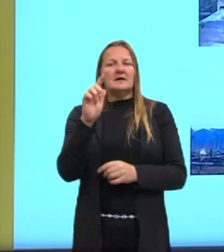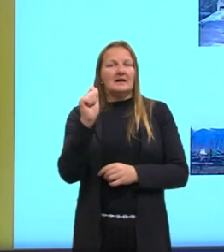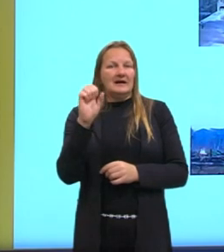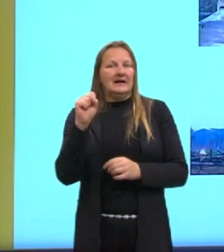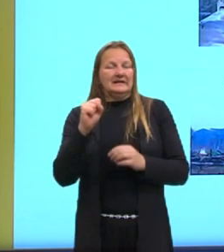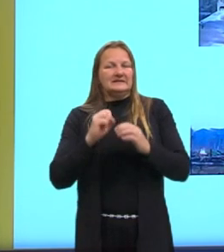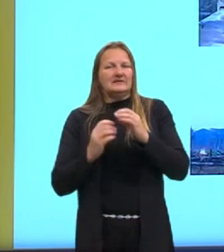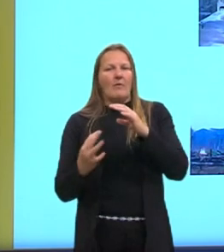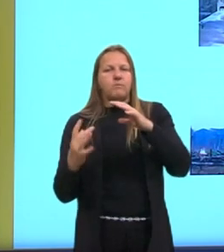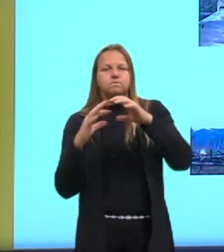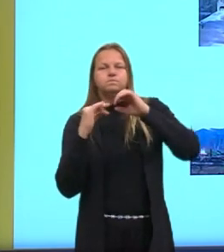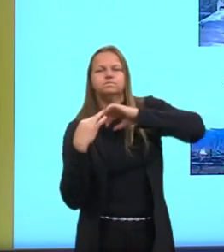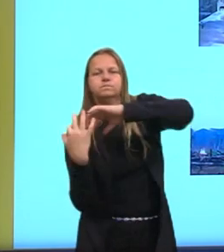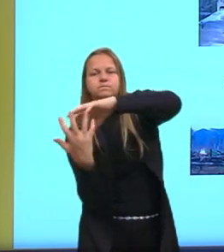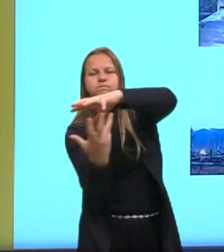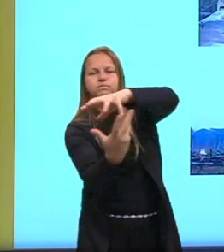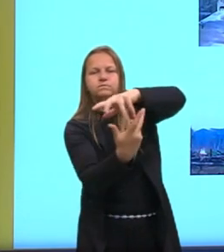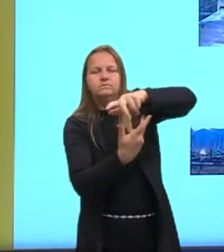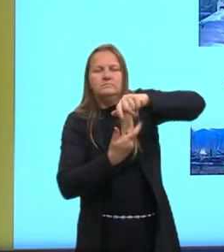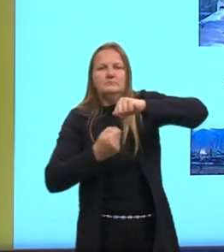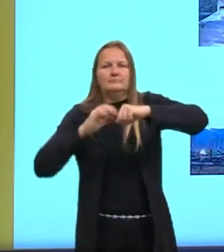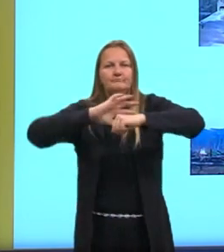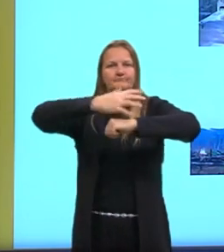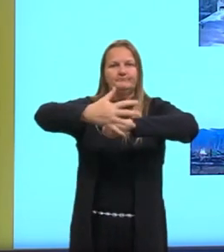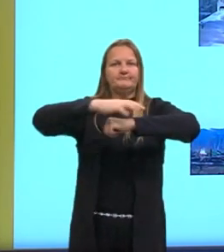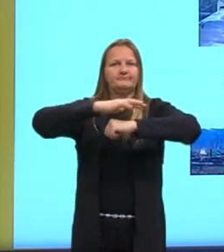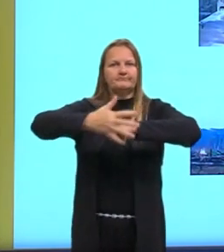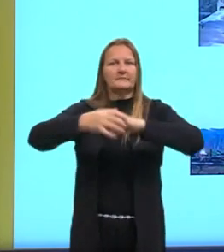Então, vários fatores prejudiciais.